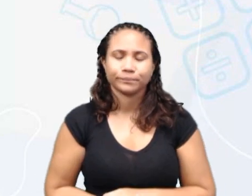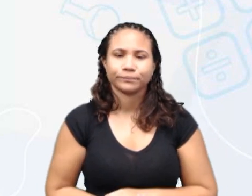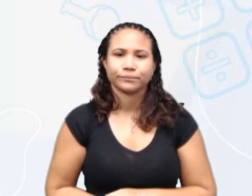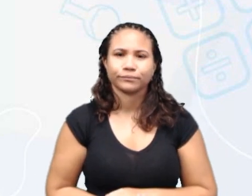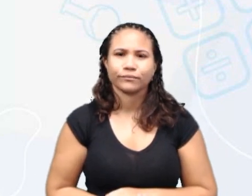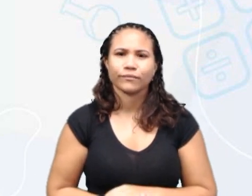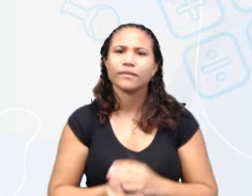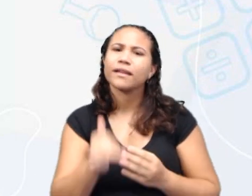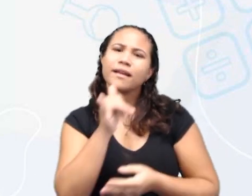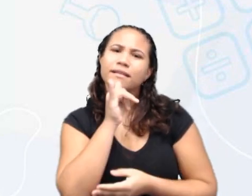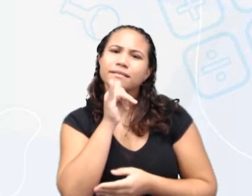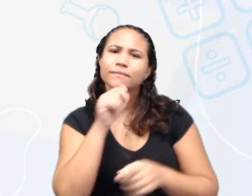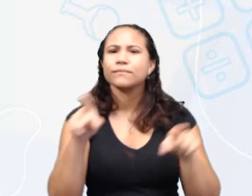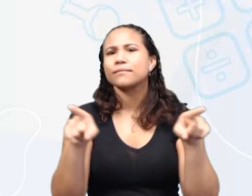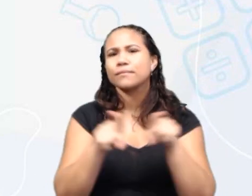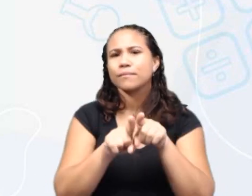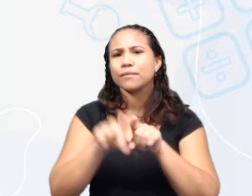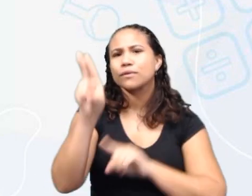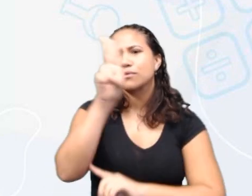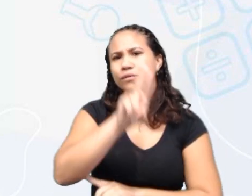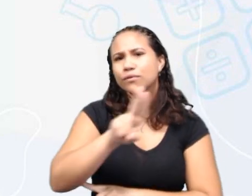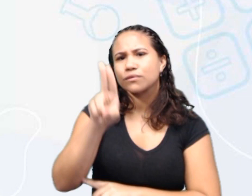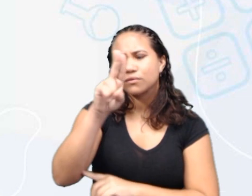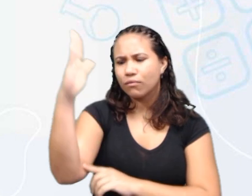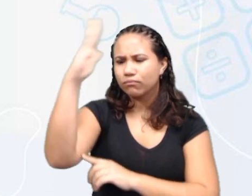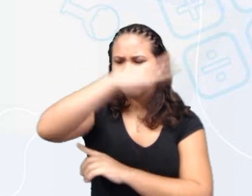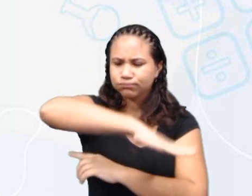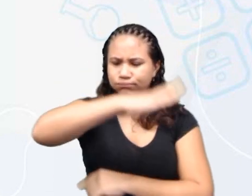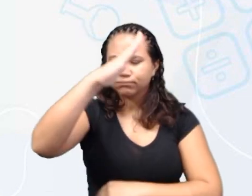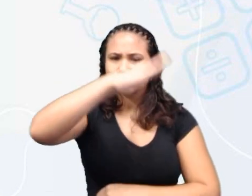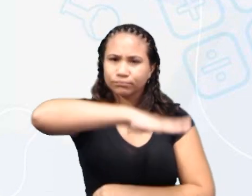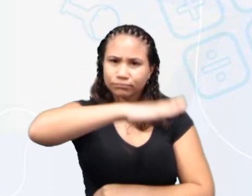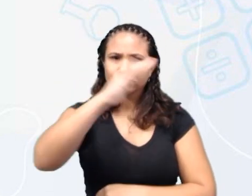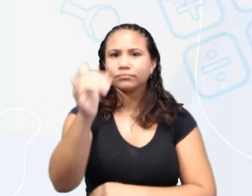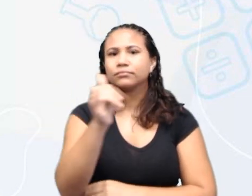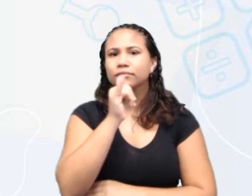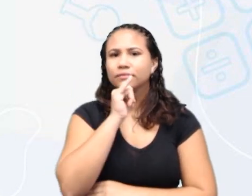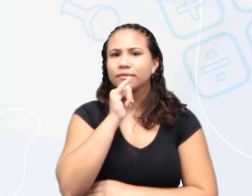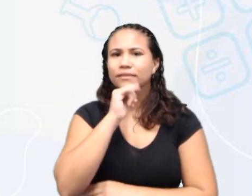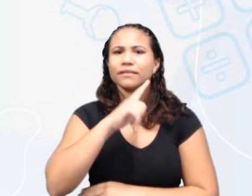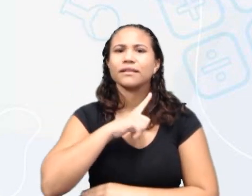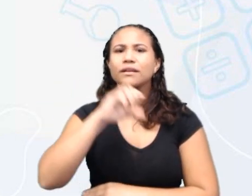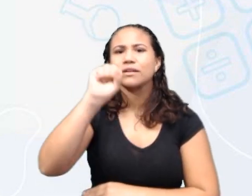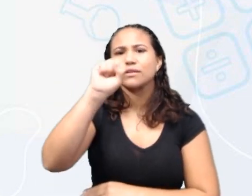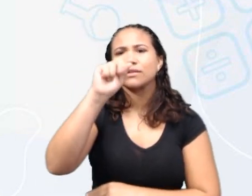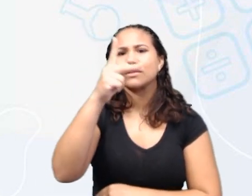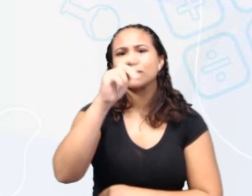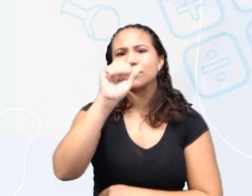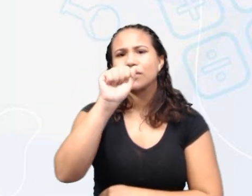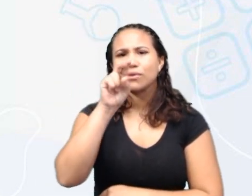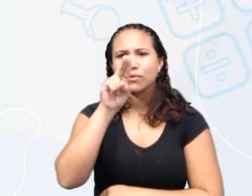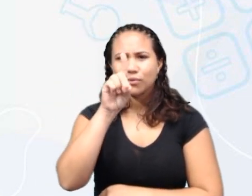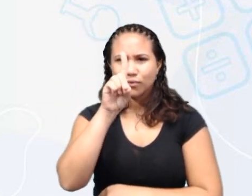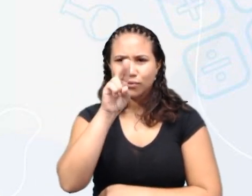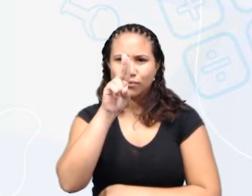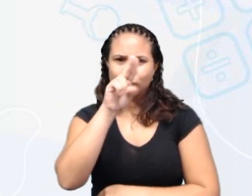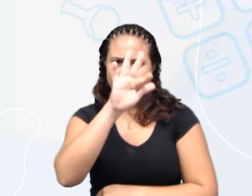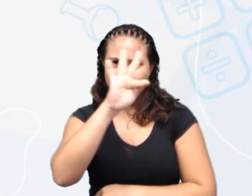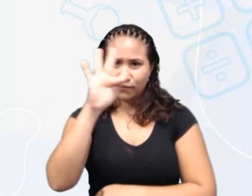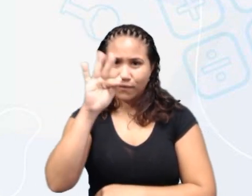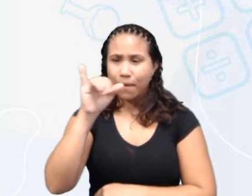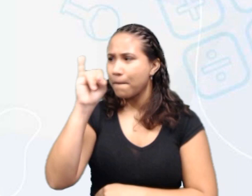Como exemplo da utilização das alavancas, nós temos o Shaduf, essa primeira figurinha aí.